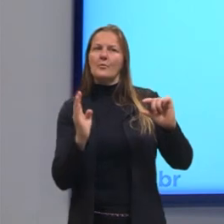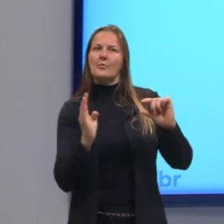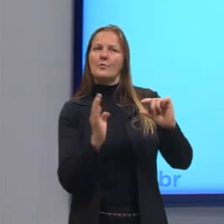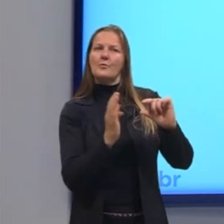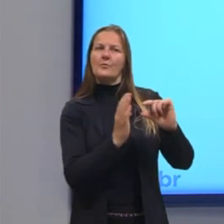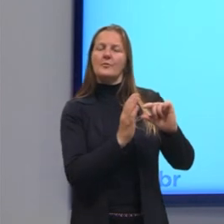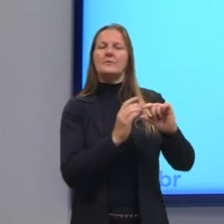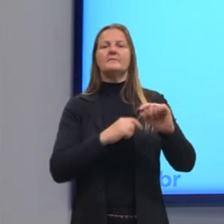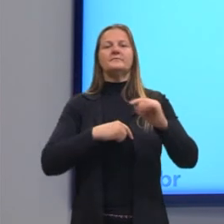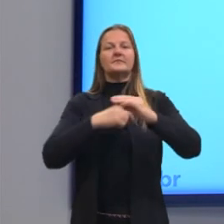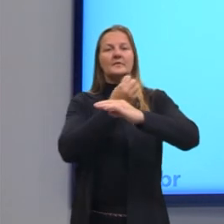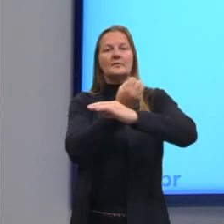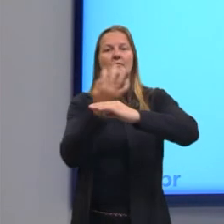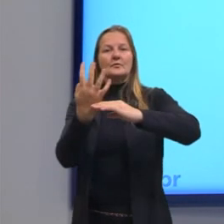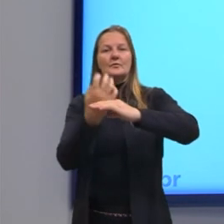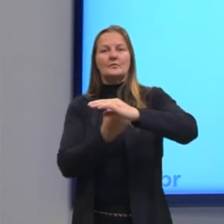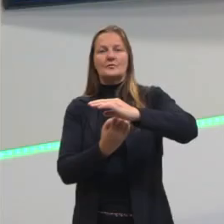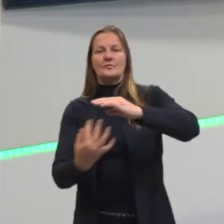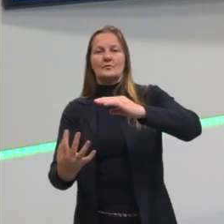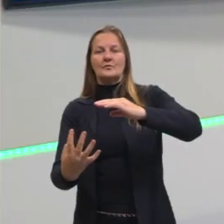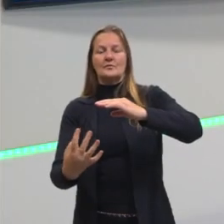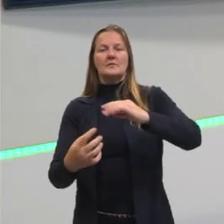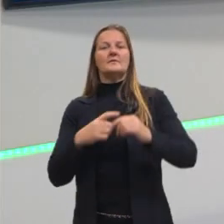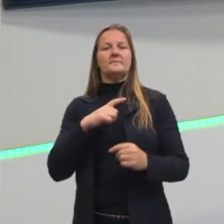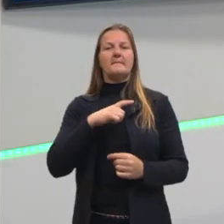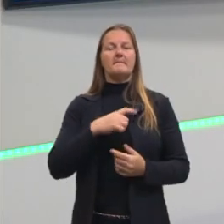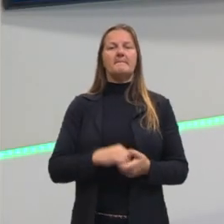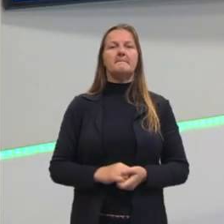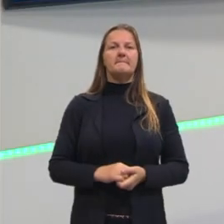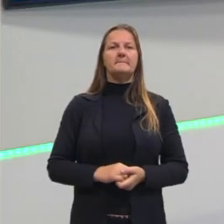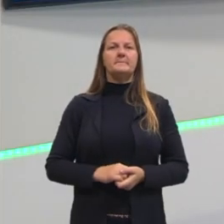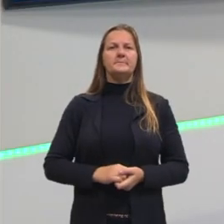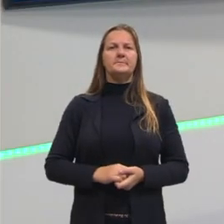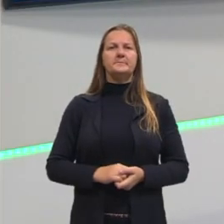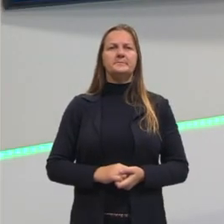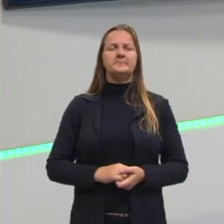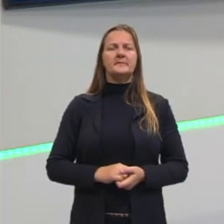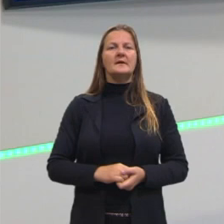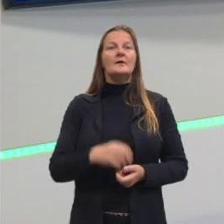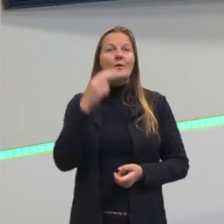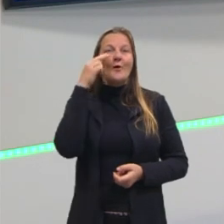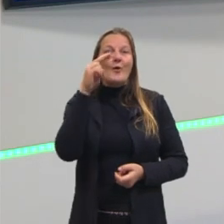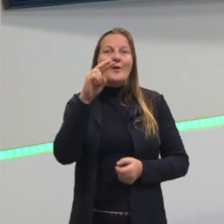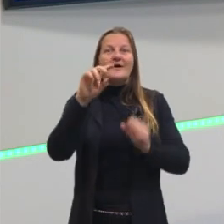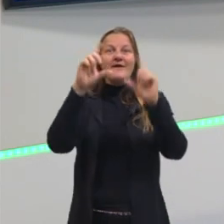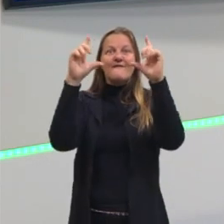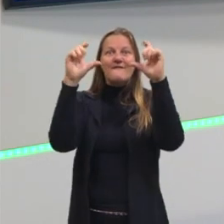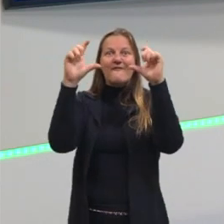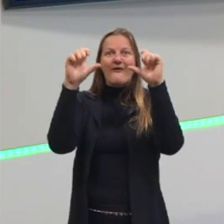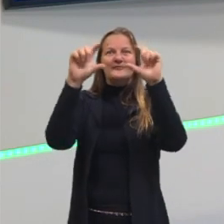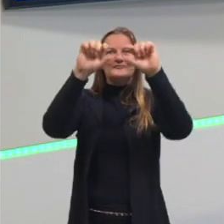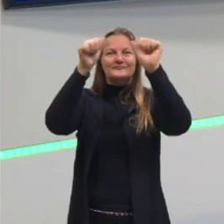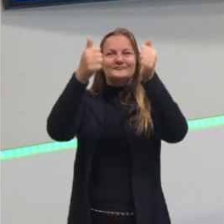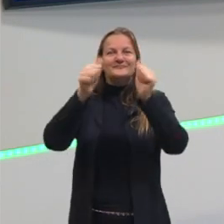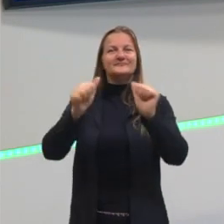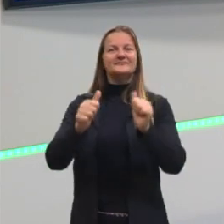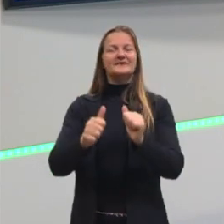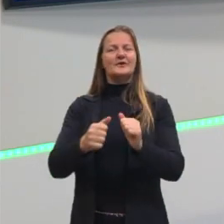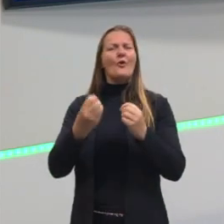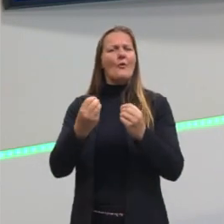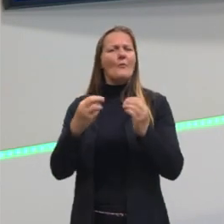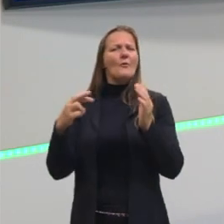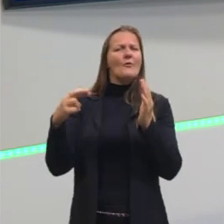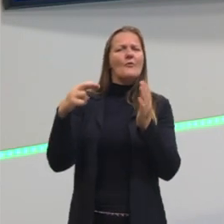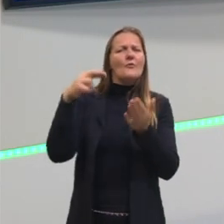numerador do denominador. Aqui em cima, eu trago para vocês a imagem de como eram representadas as frações